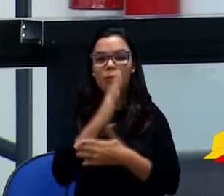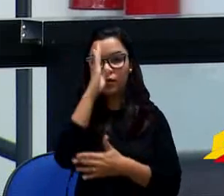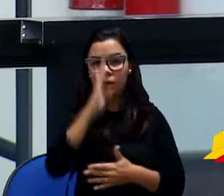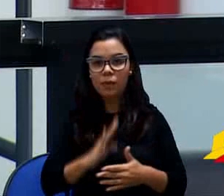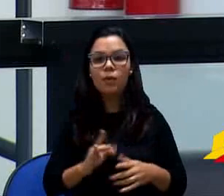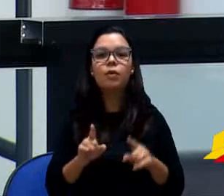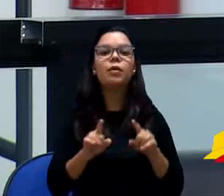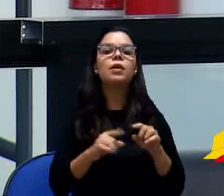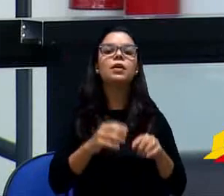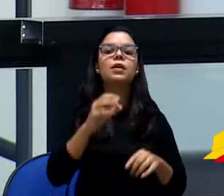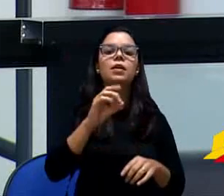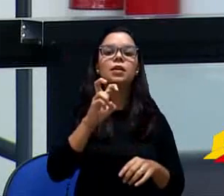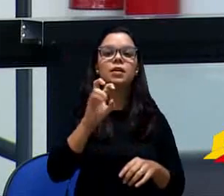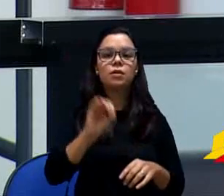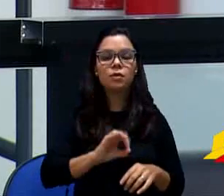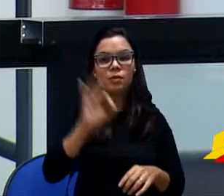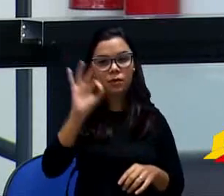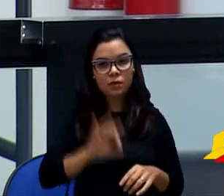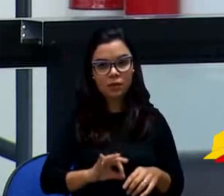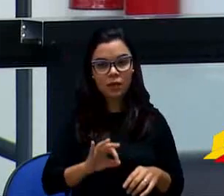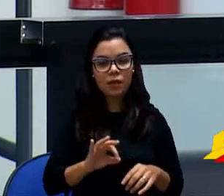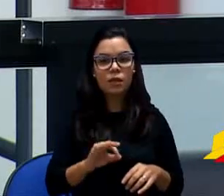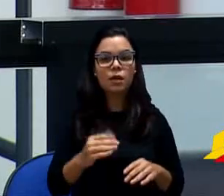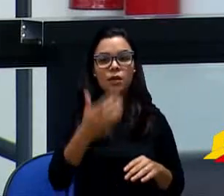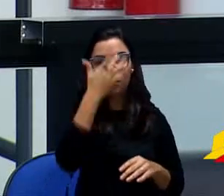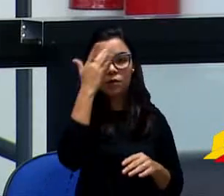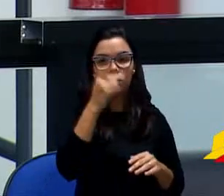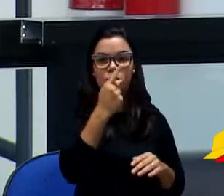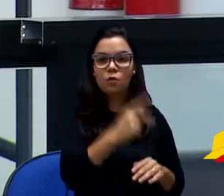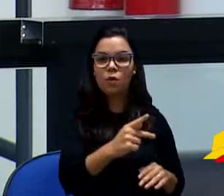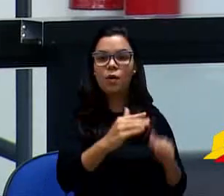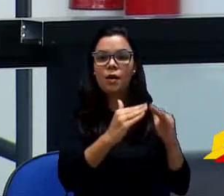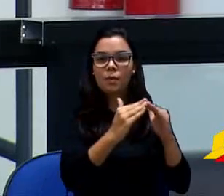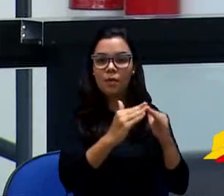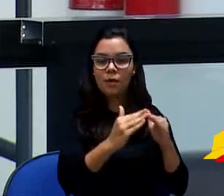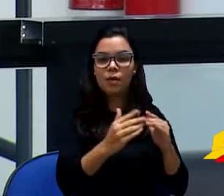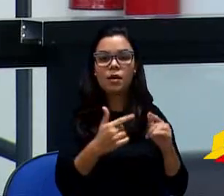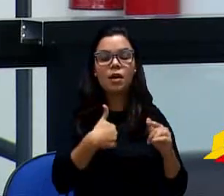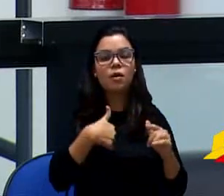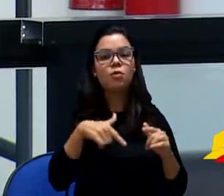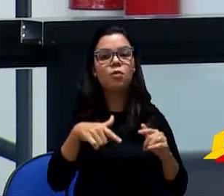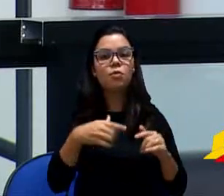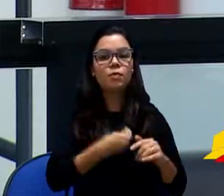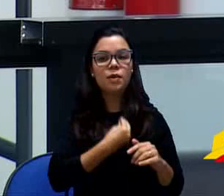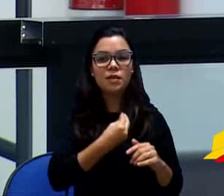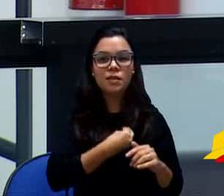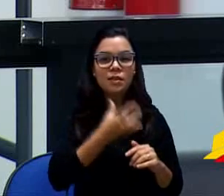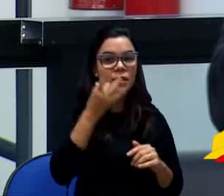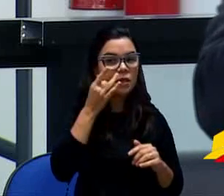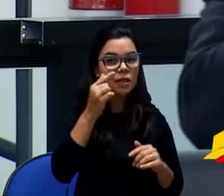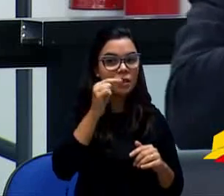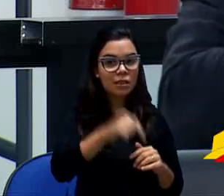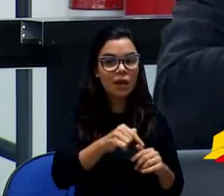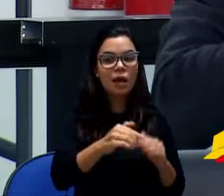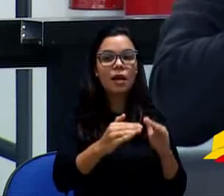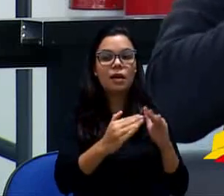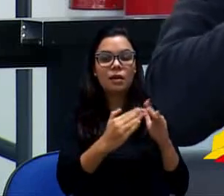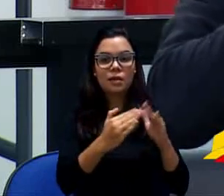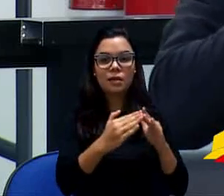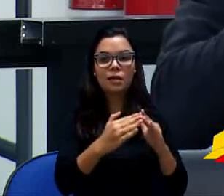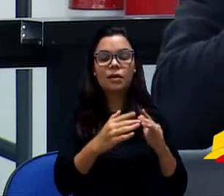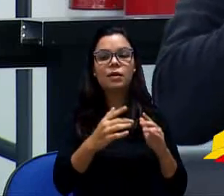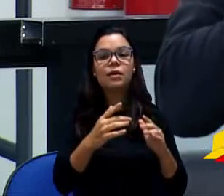áreas aí? Eu estive em reunião com moradores dessa região, nós fomos com os moradores em reunião no SAI. O que houve?